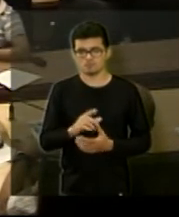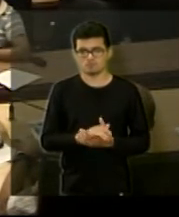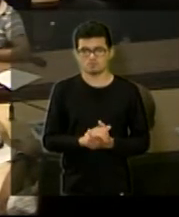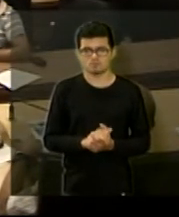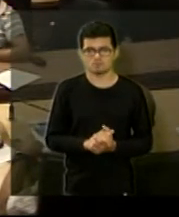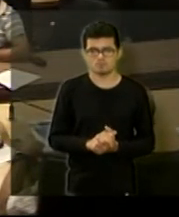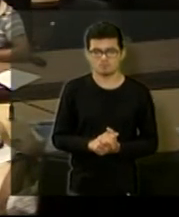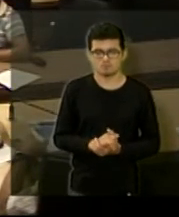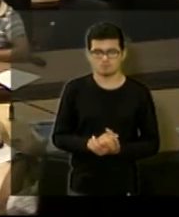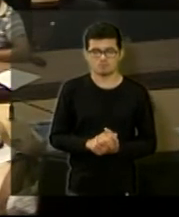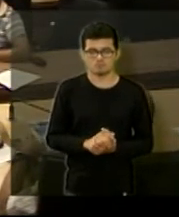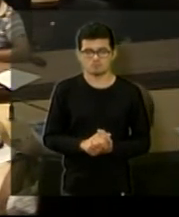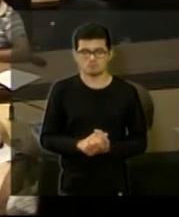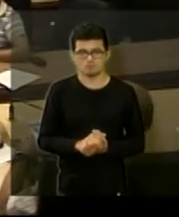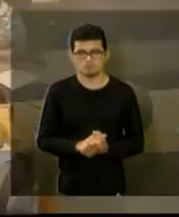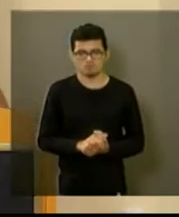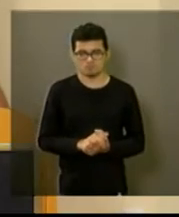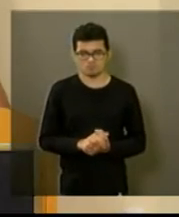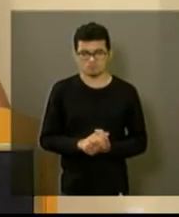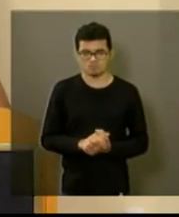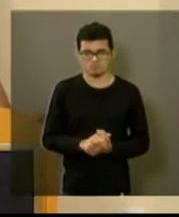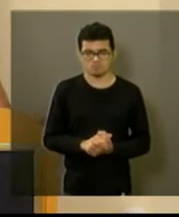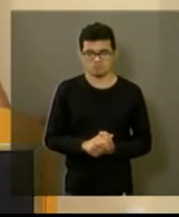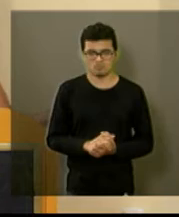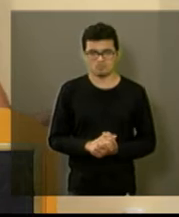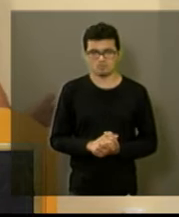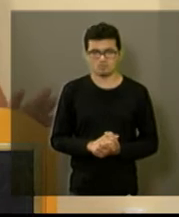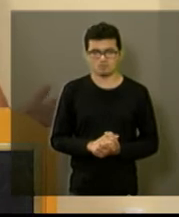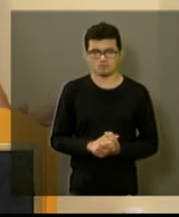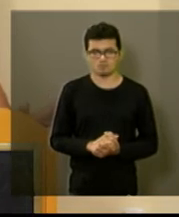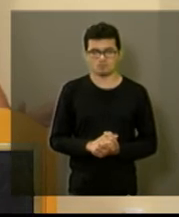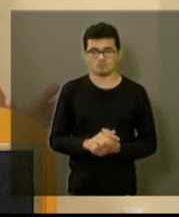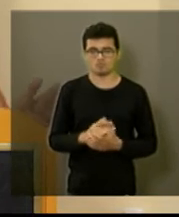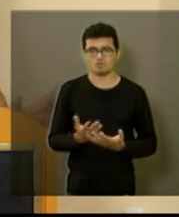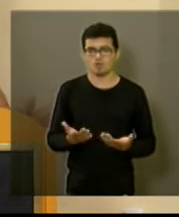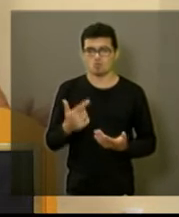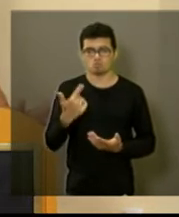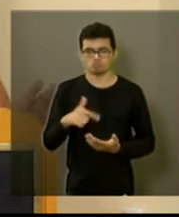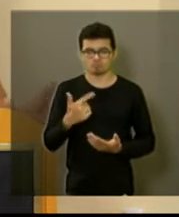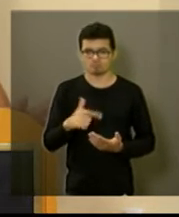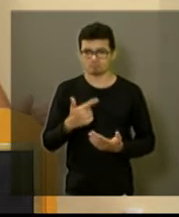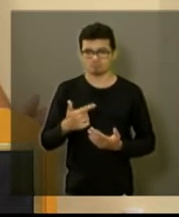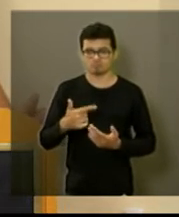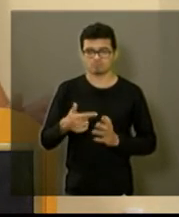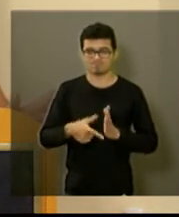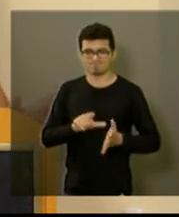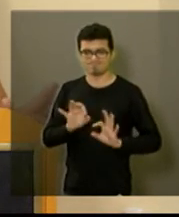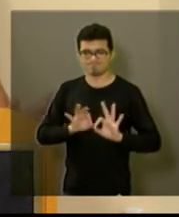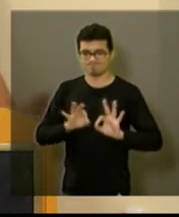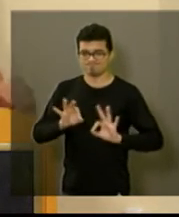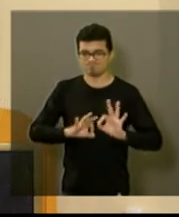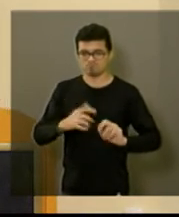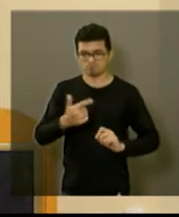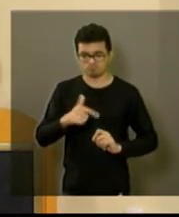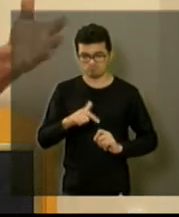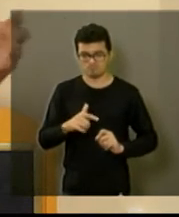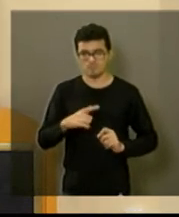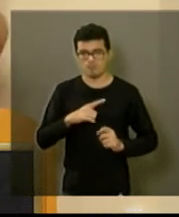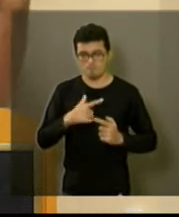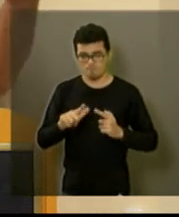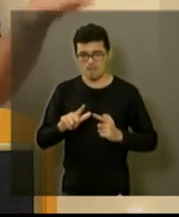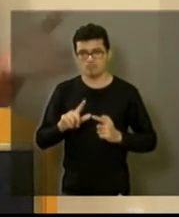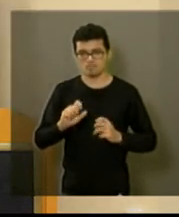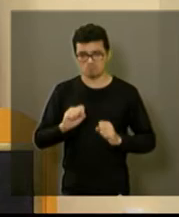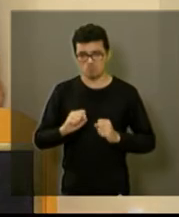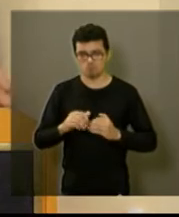não há uma previsão específica nada que não possa dentro das dotações que já existem ser encaixado aberto